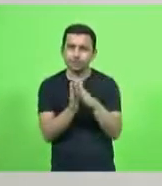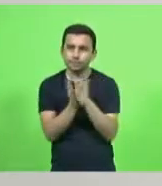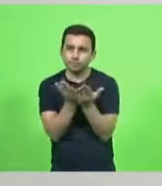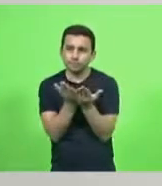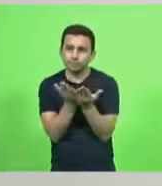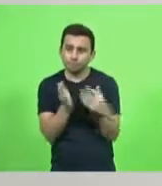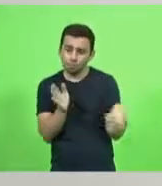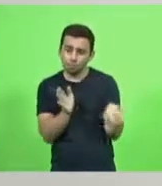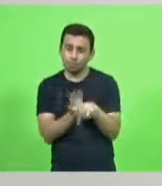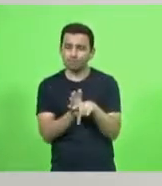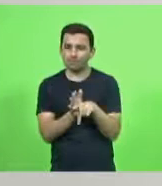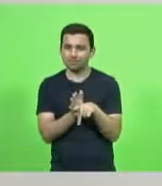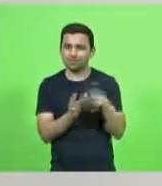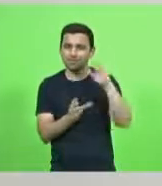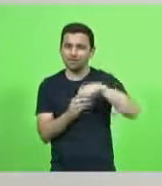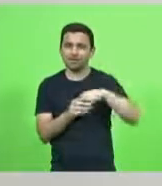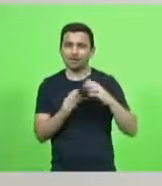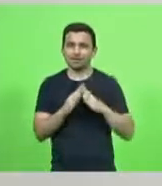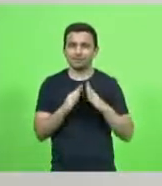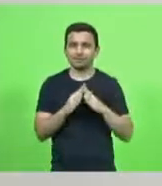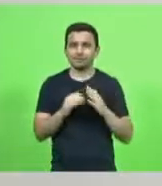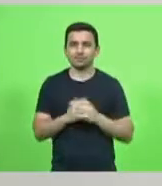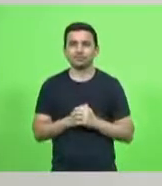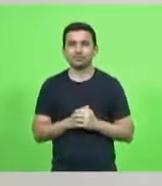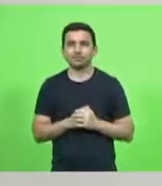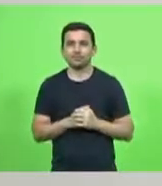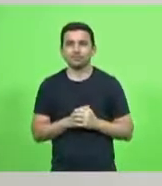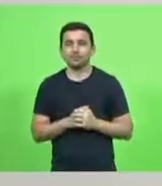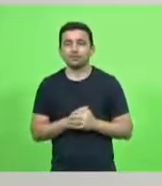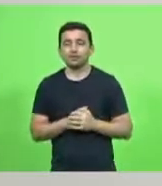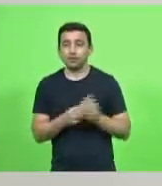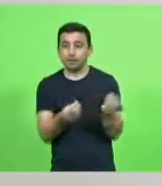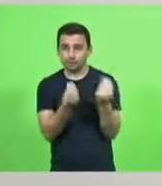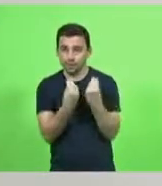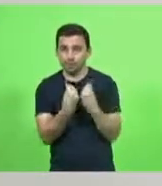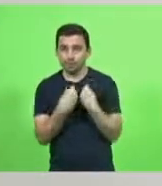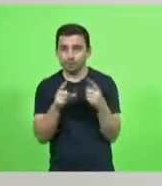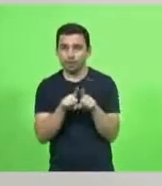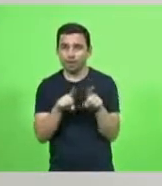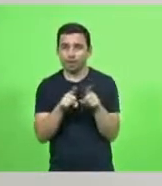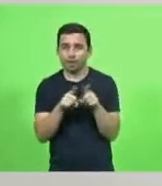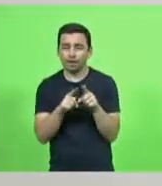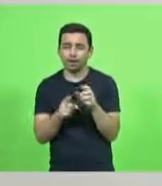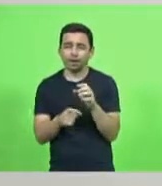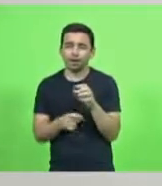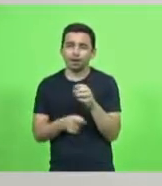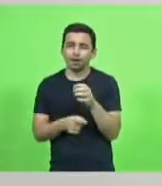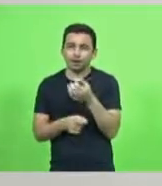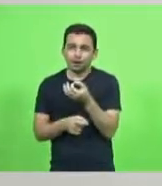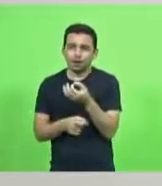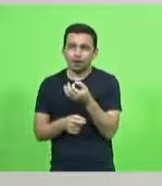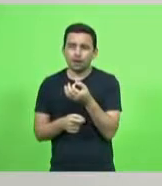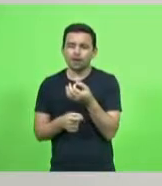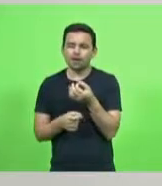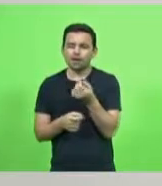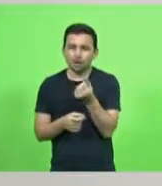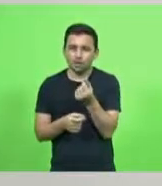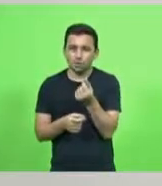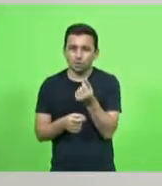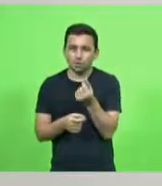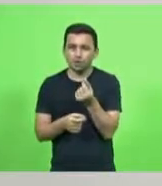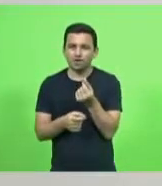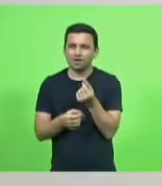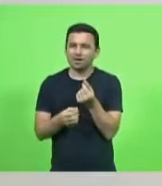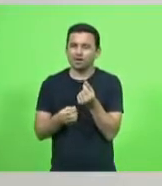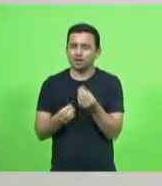doméstico. Ela nos dava umas moedinhas e ela nos ensinava a ofertar porque ela